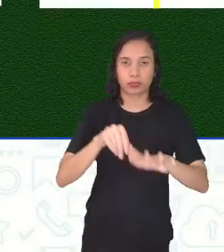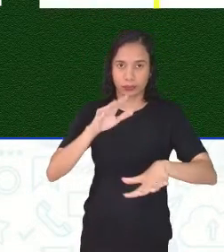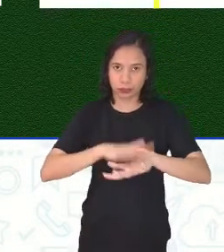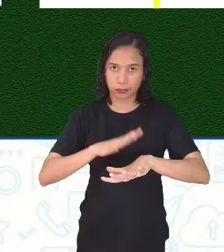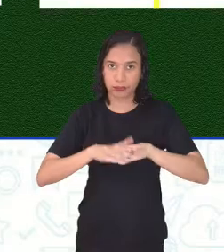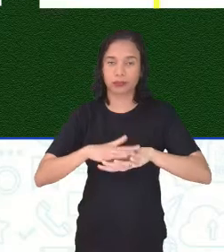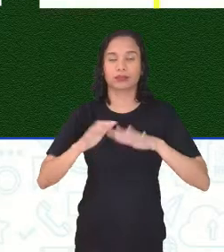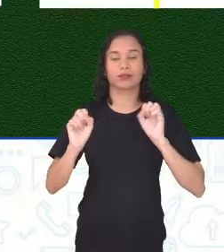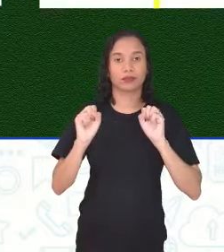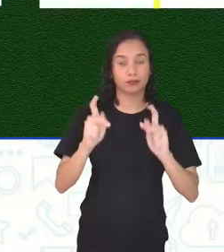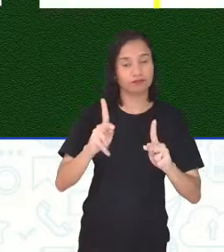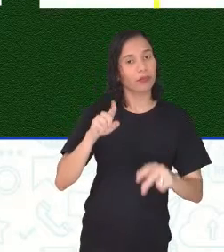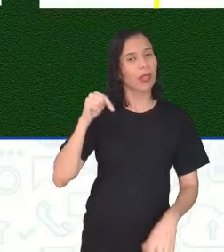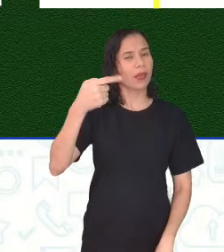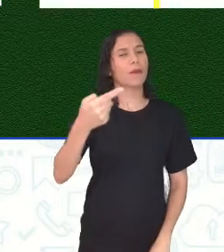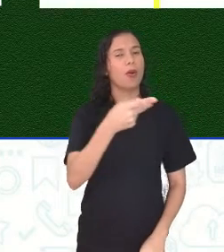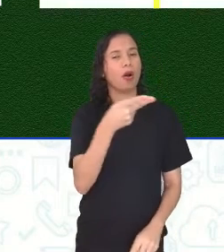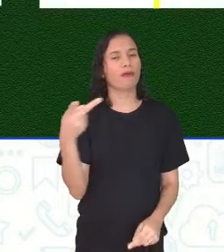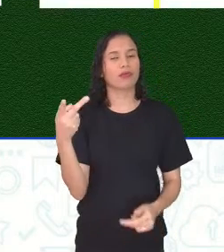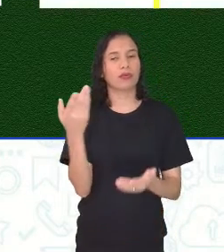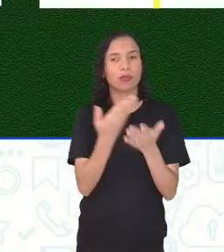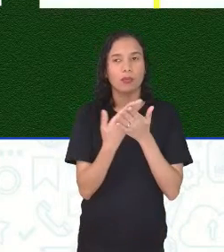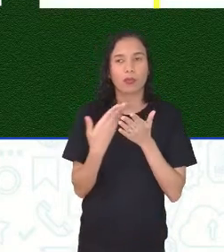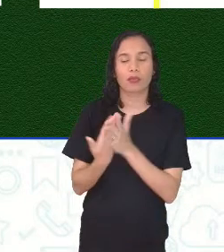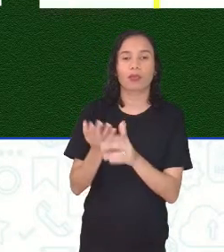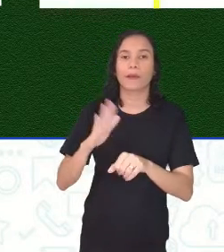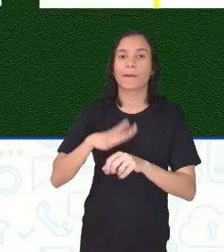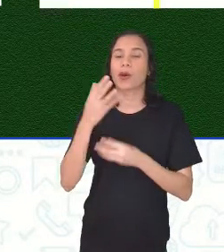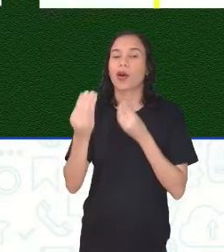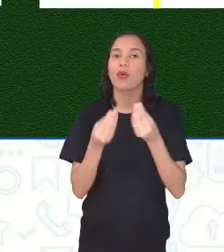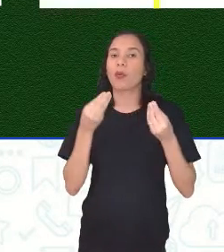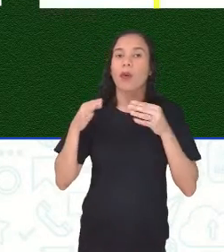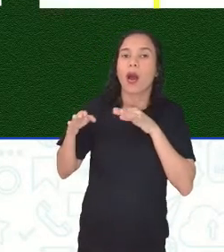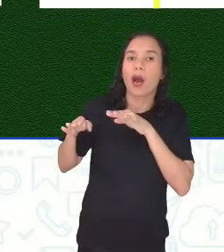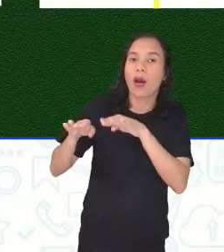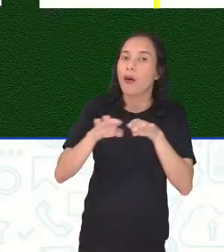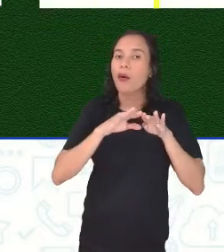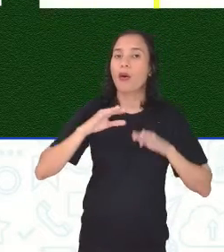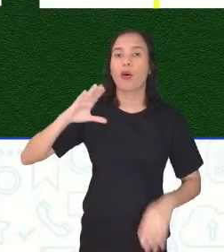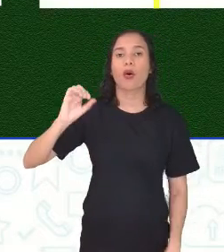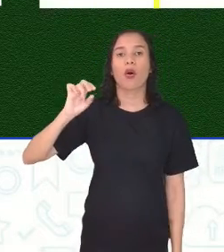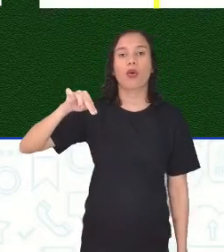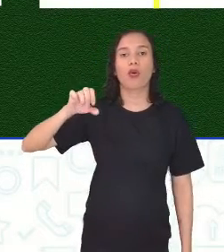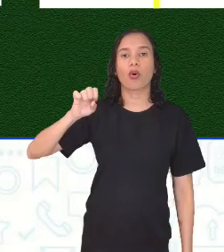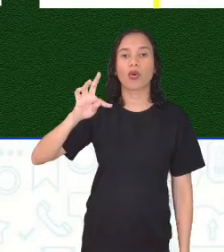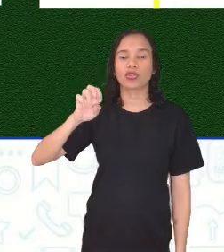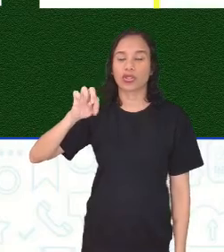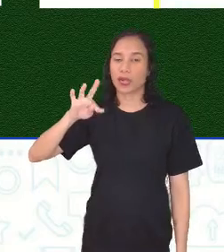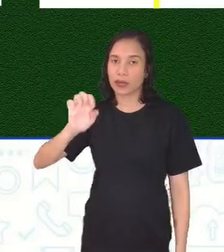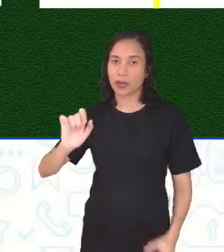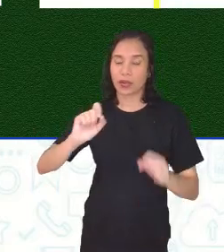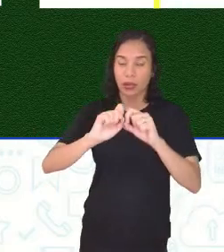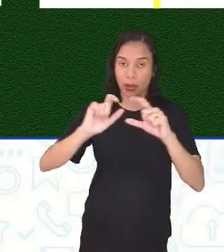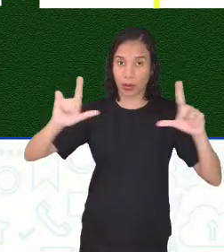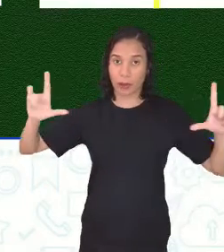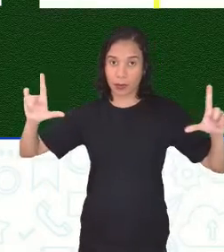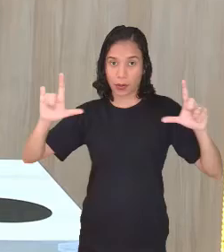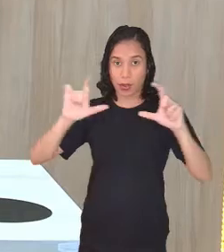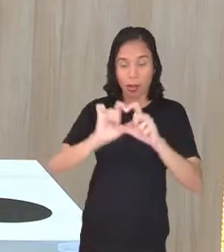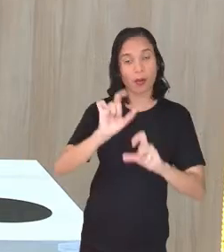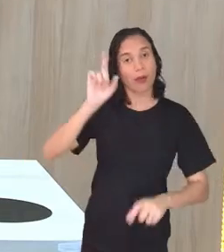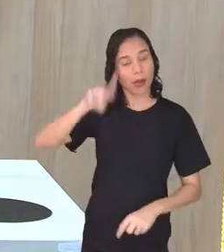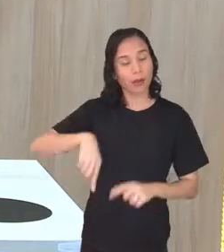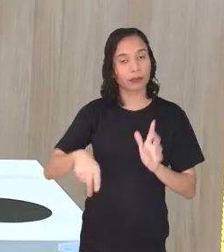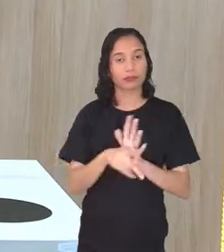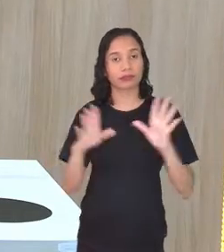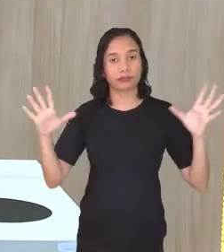tá? Mais pra frente, vocês vão trabalhar a constante de ampliação e redução. É uma razão.